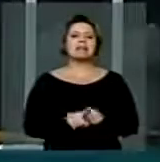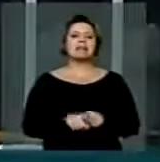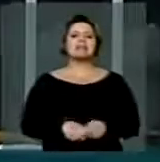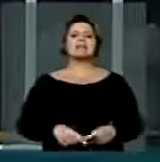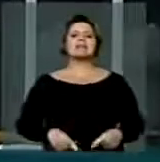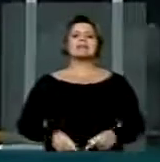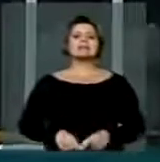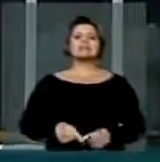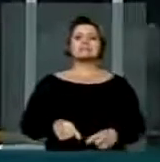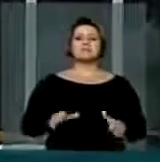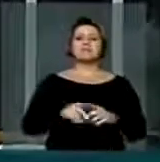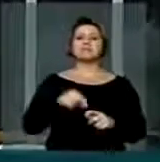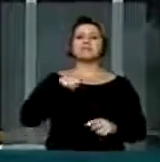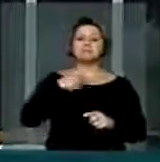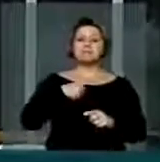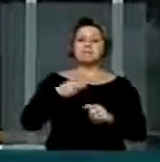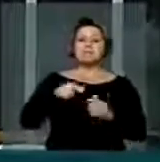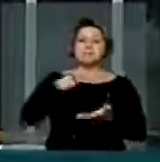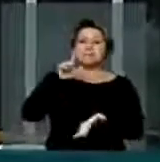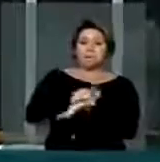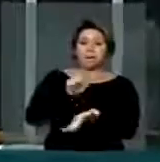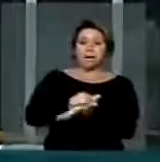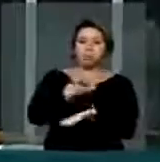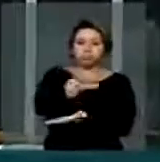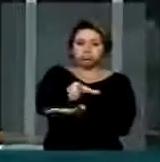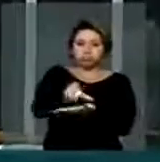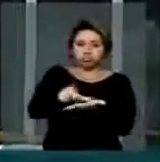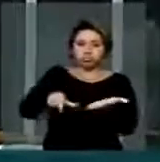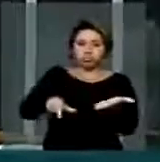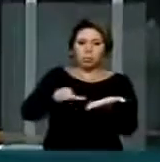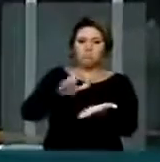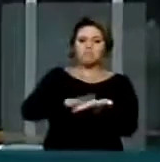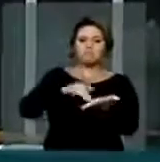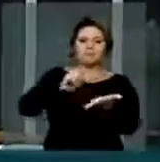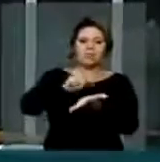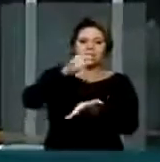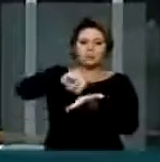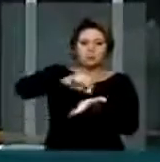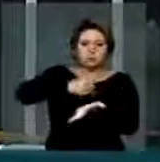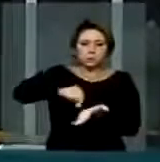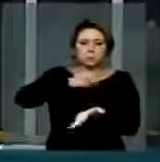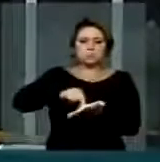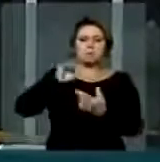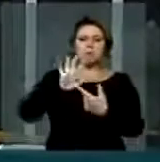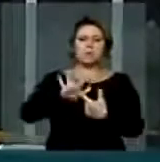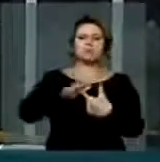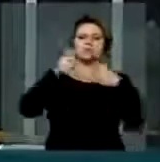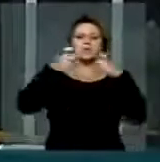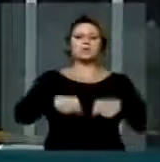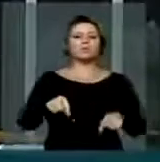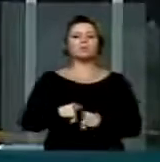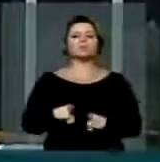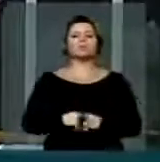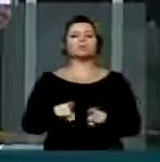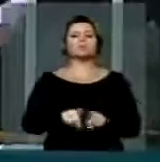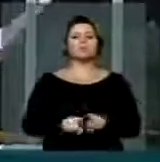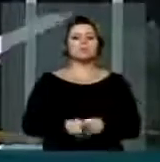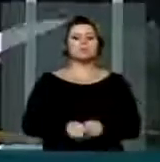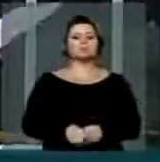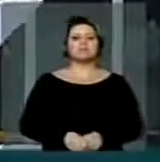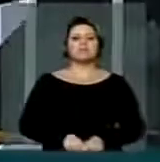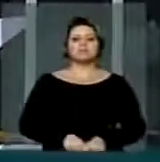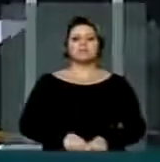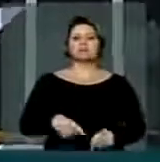emergência no verso das comandas, estojo completo de primeiros socorros, um para cada 10 clientes, dentro da